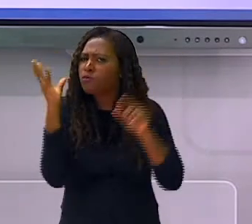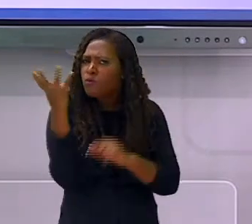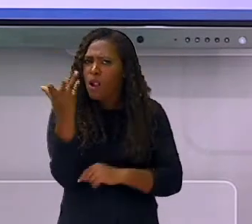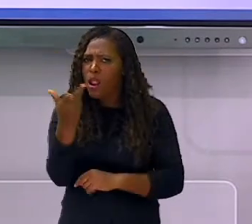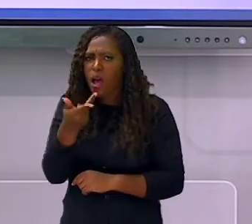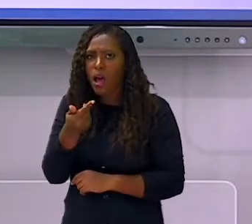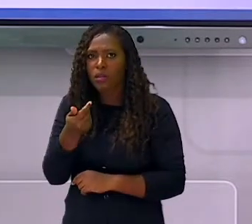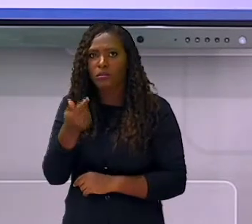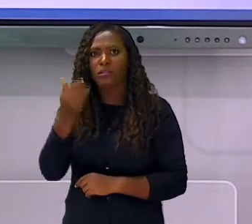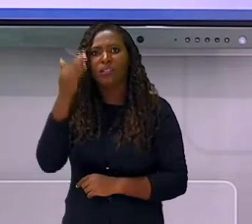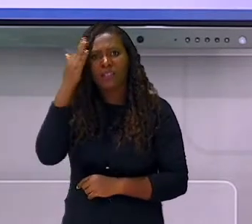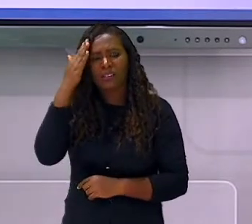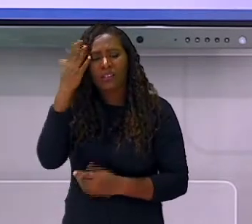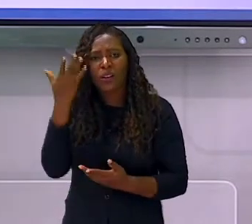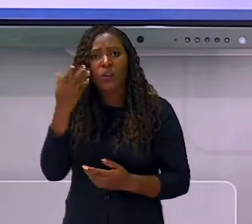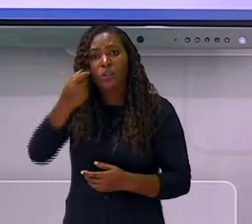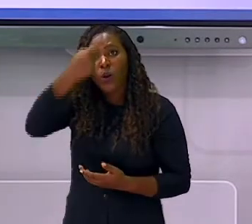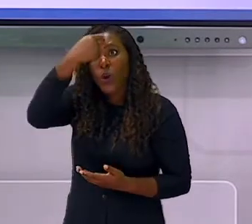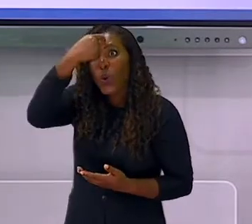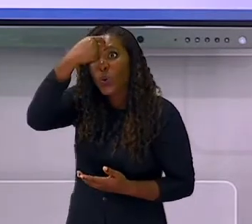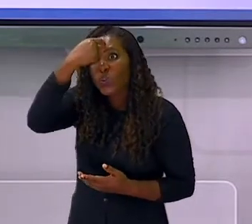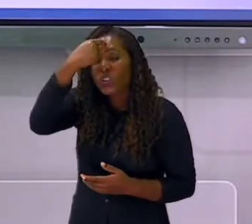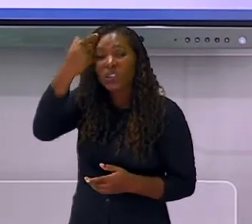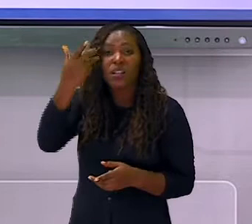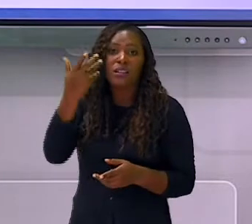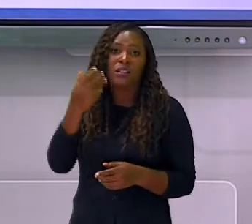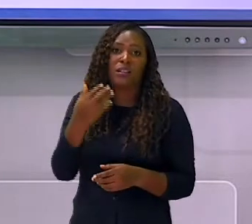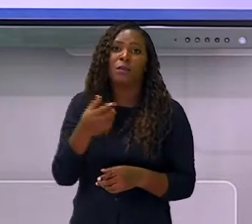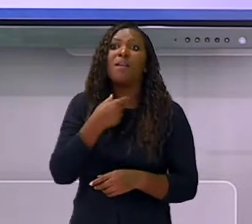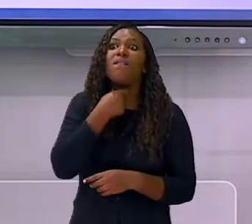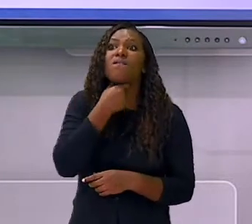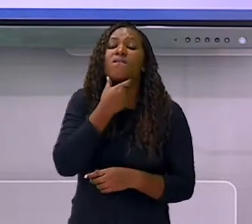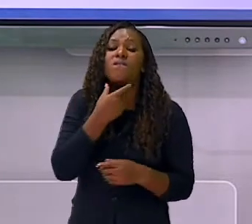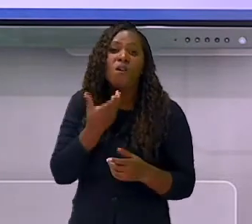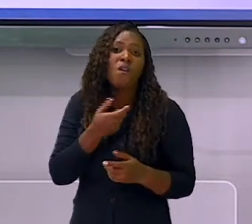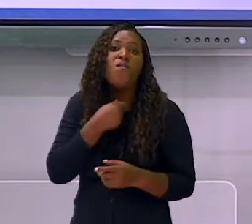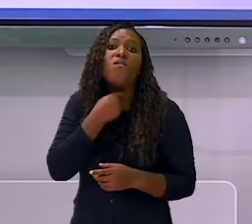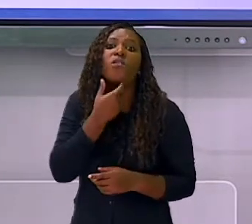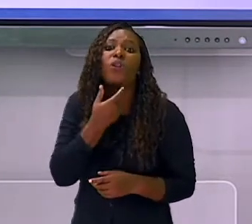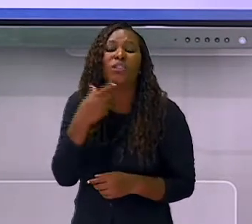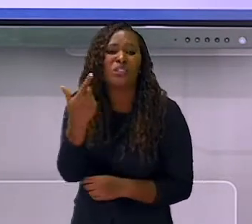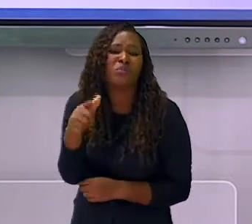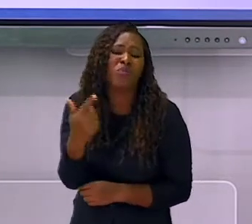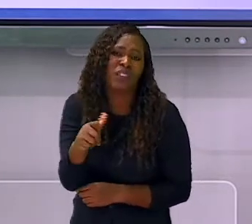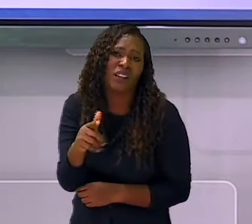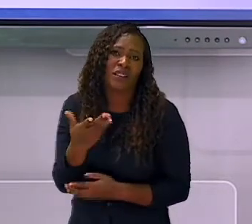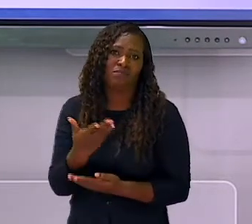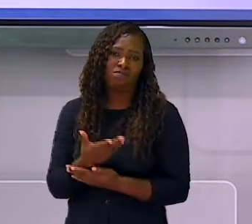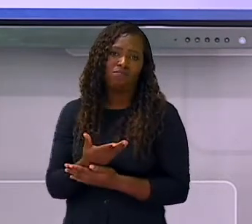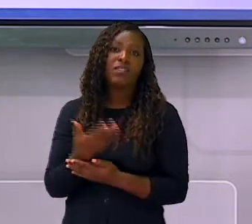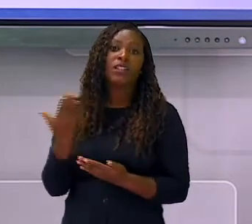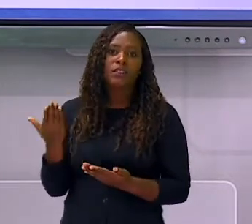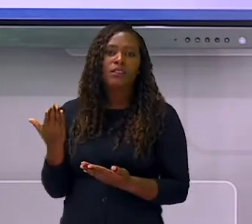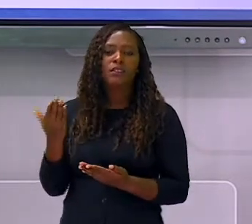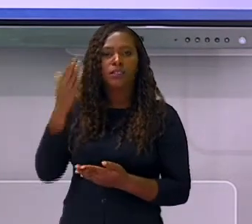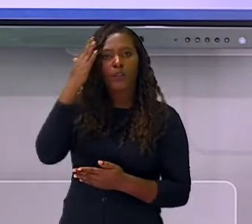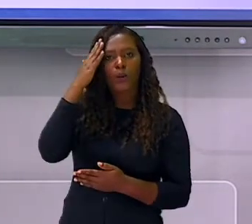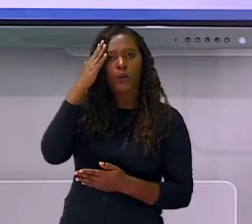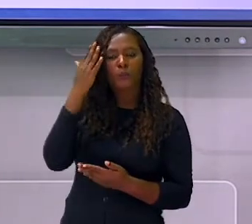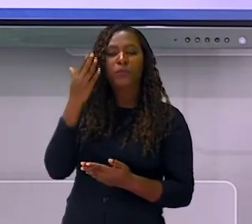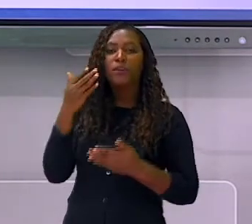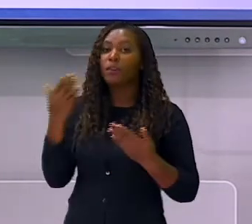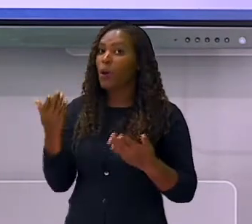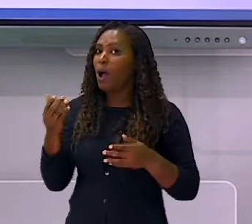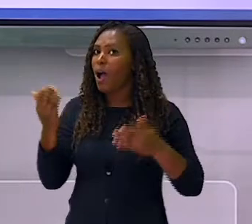fonológica, como remar palavras. Nesse momento, pessoal, eu ainda não estou me referindo à escrita, mas